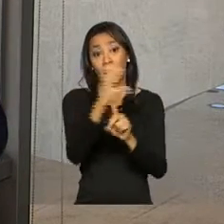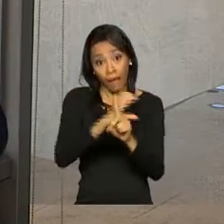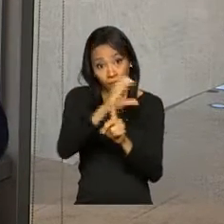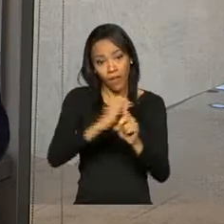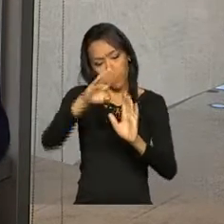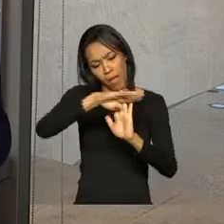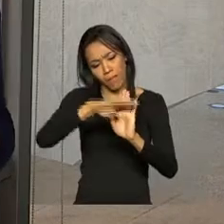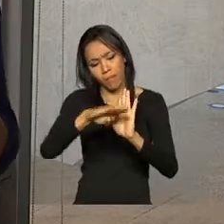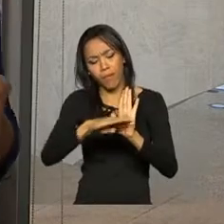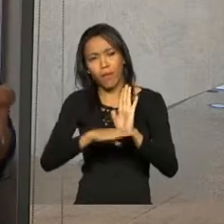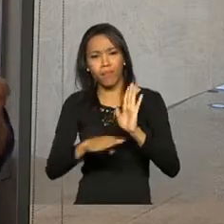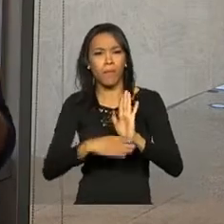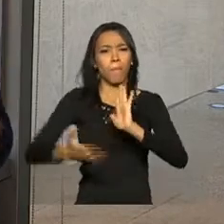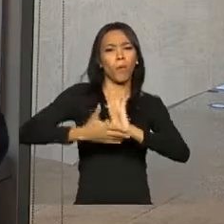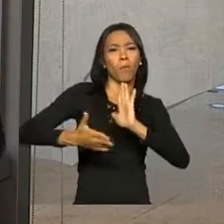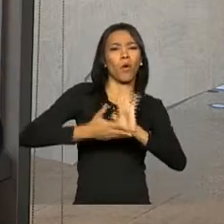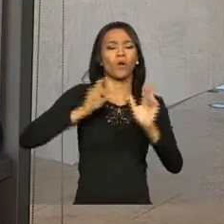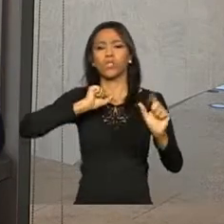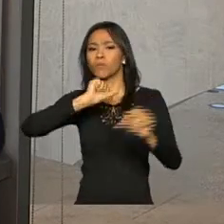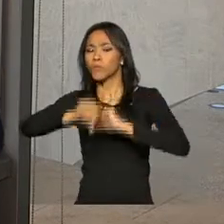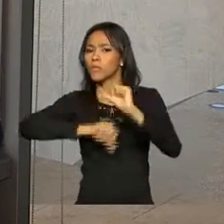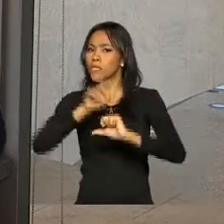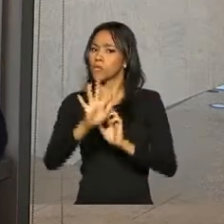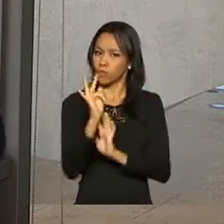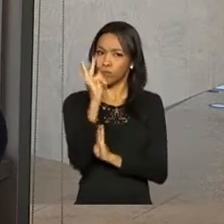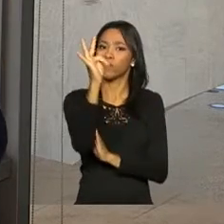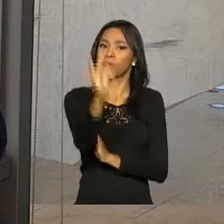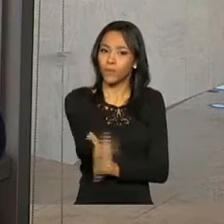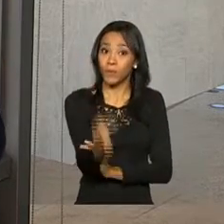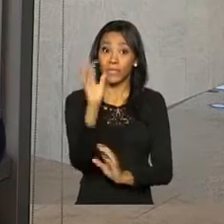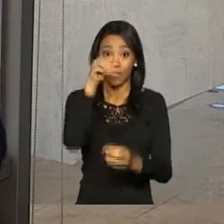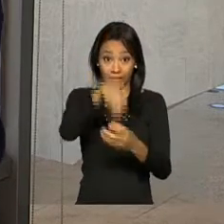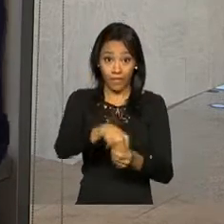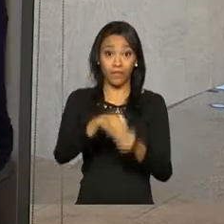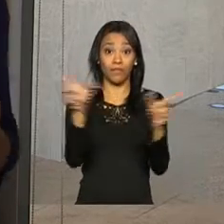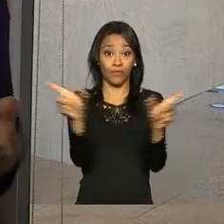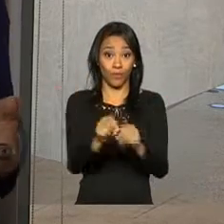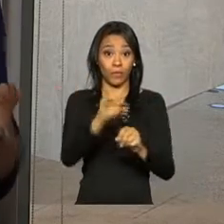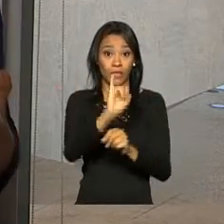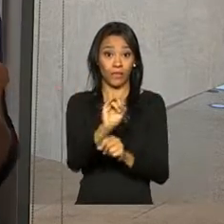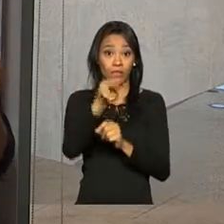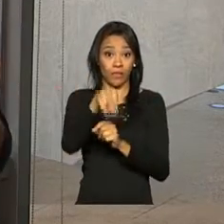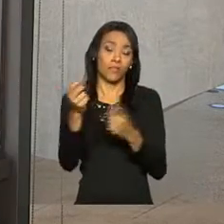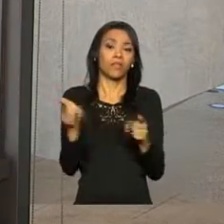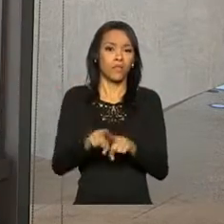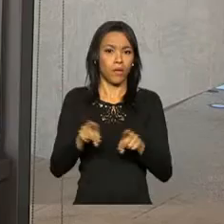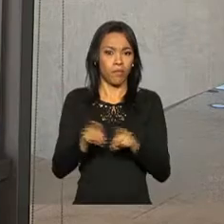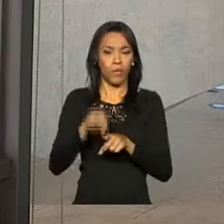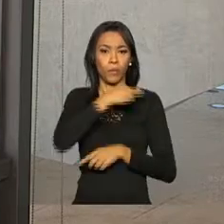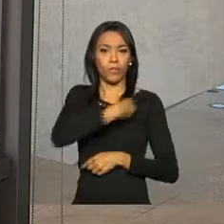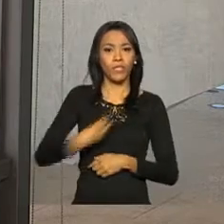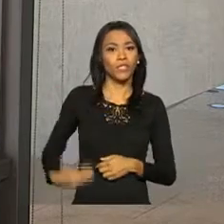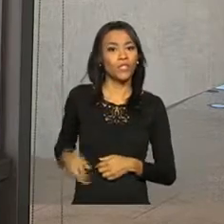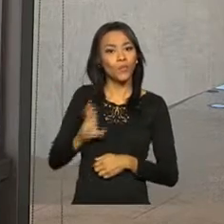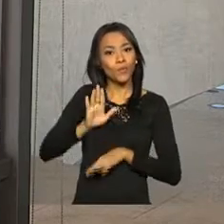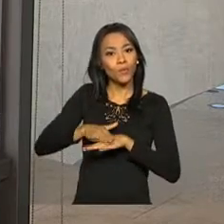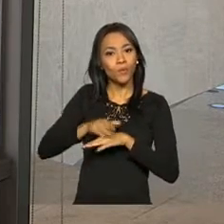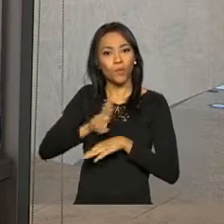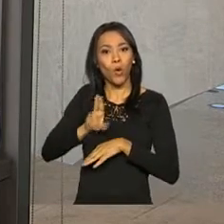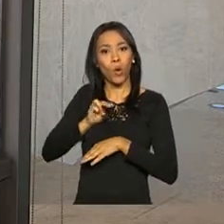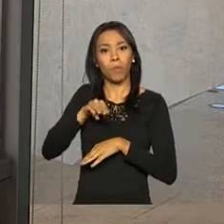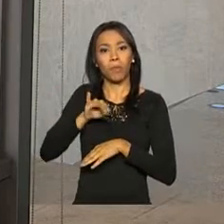agora para discutir as mudanças futuras na Previdência Social. E além do ministro Miguel Rosseto,